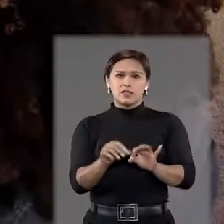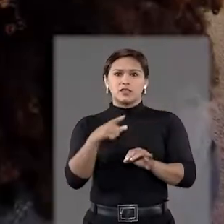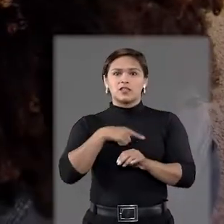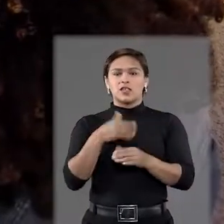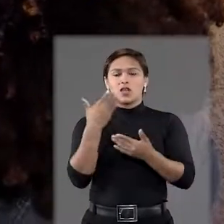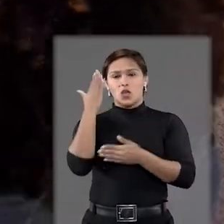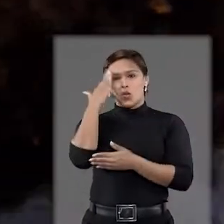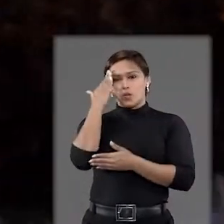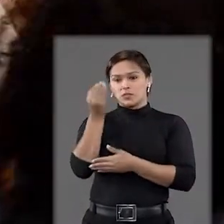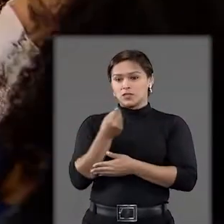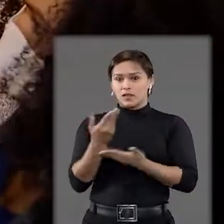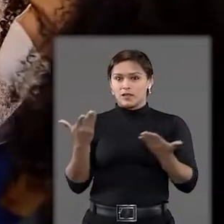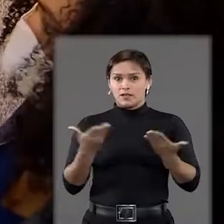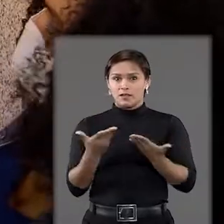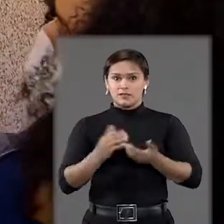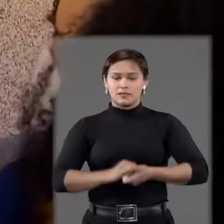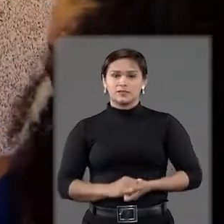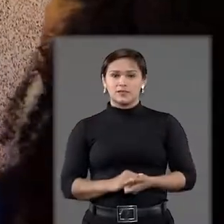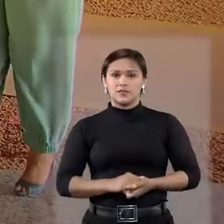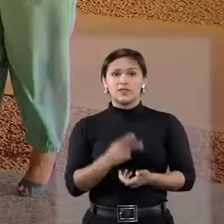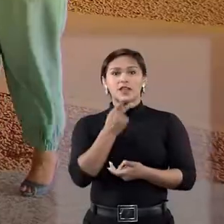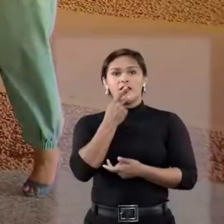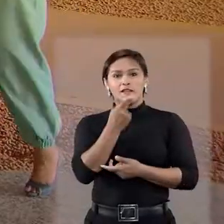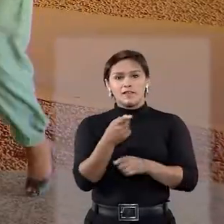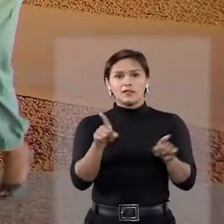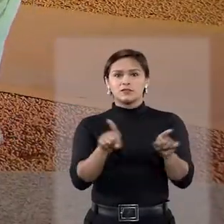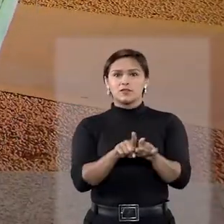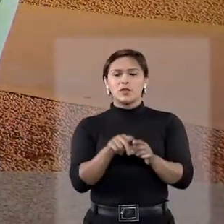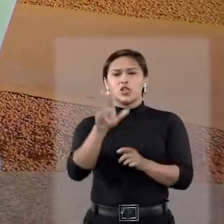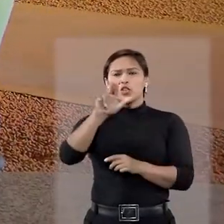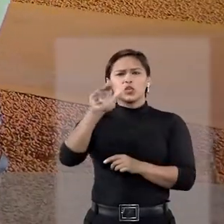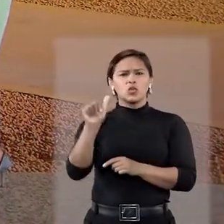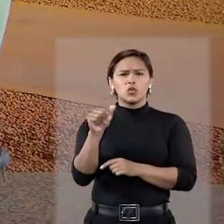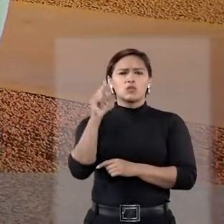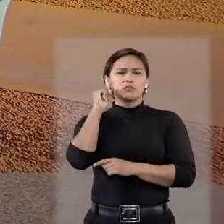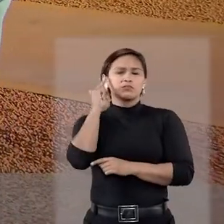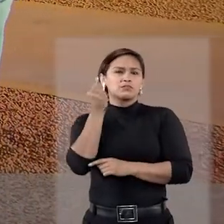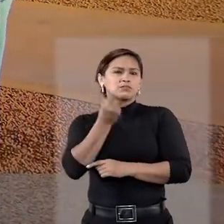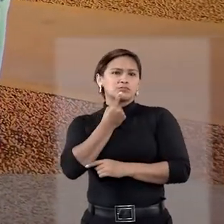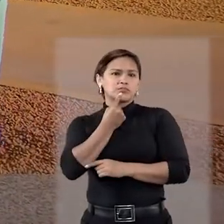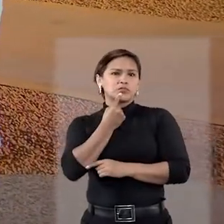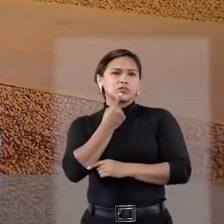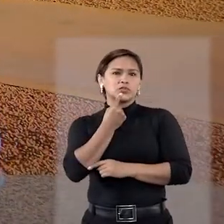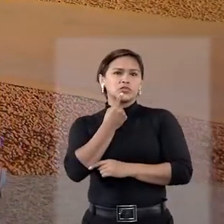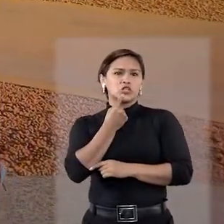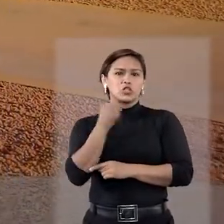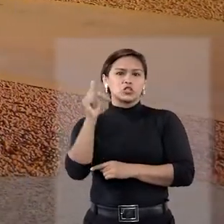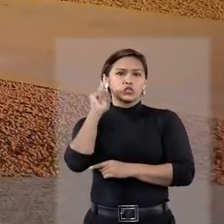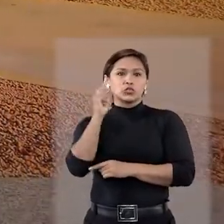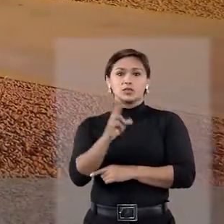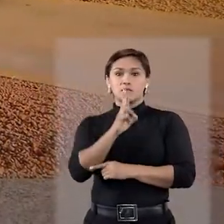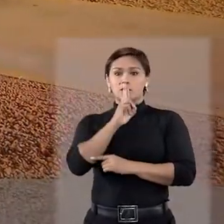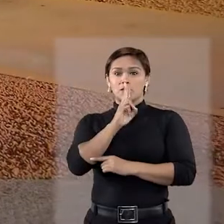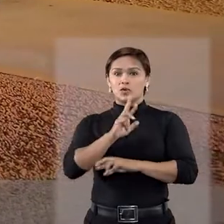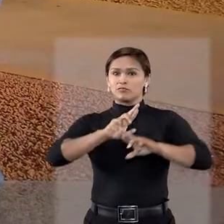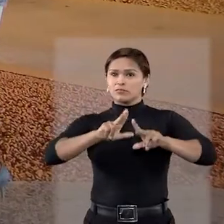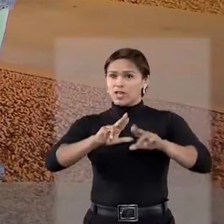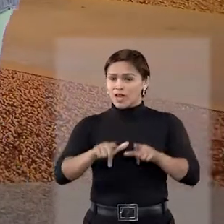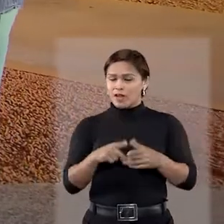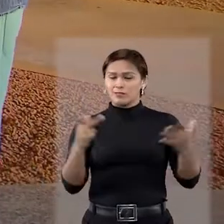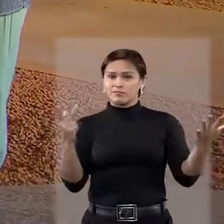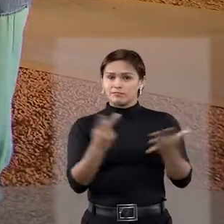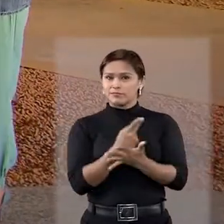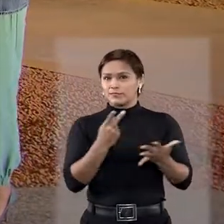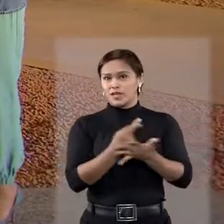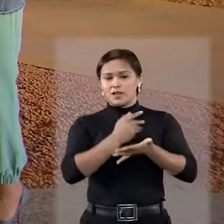Por isso, tenha compreensão nessa hora. Falando nisso, nunca chame uma pessoa surda de surda muda. O termo,